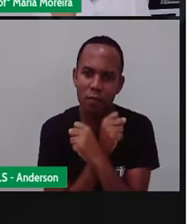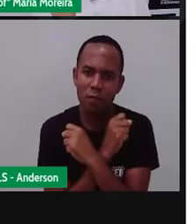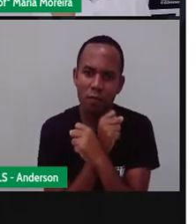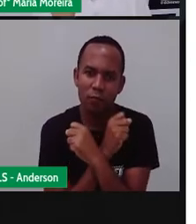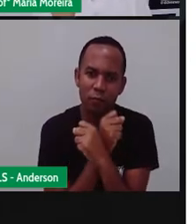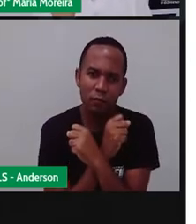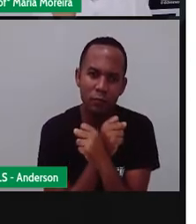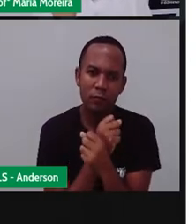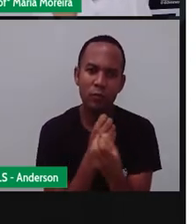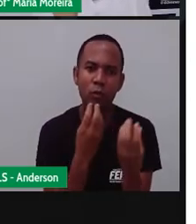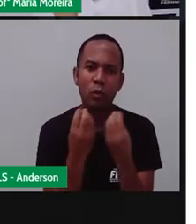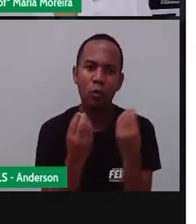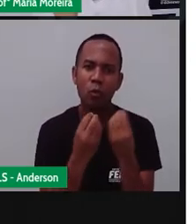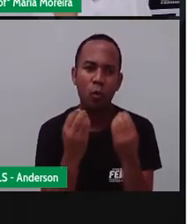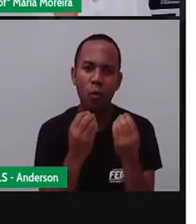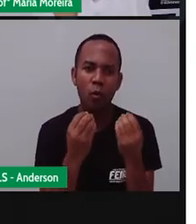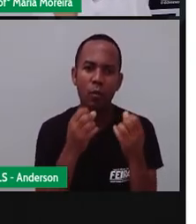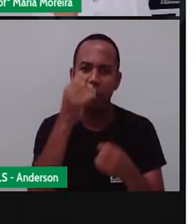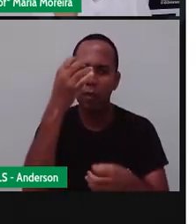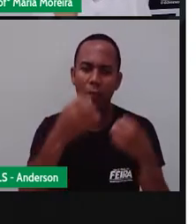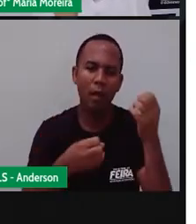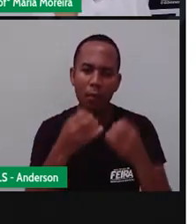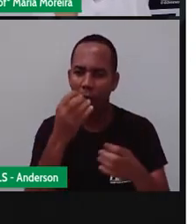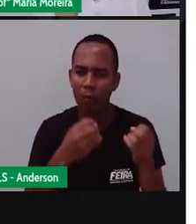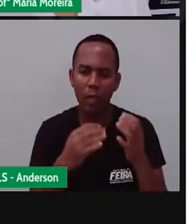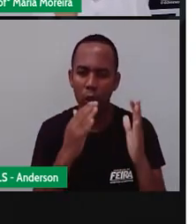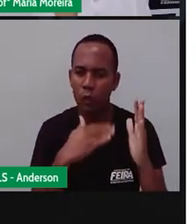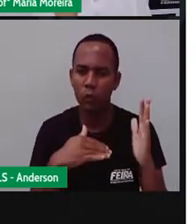sobre quase todas elas aqui.